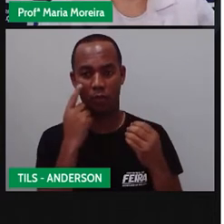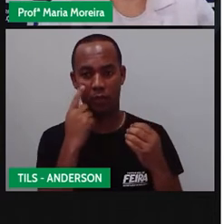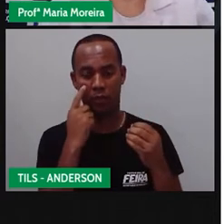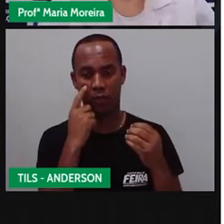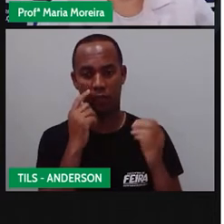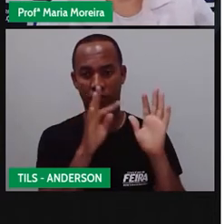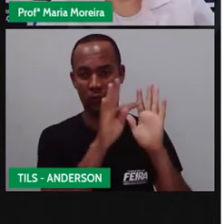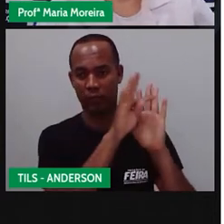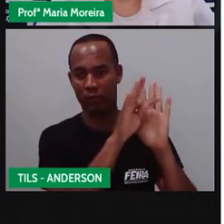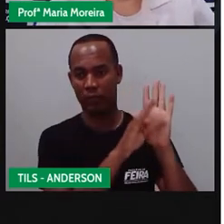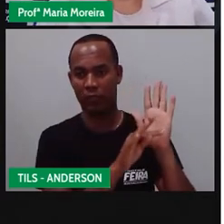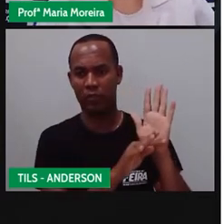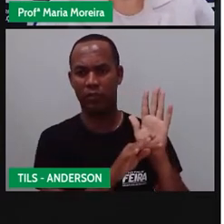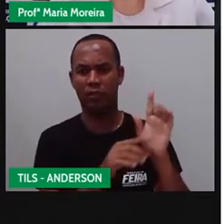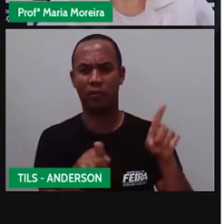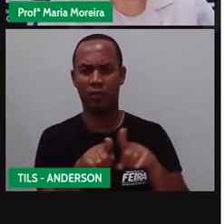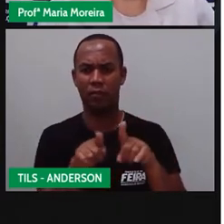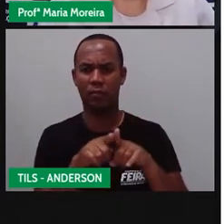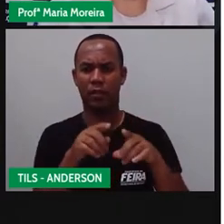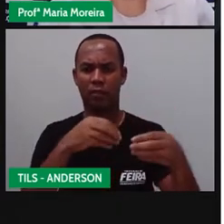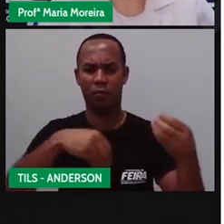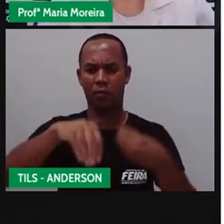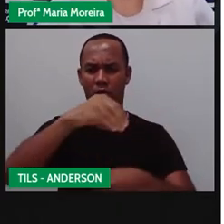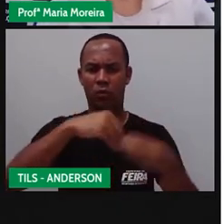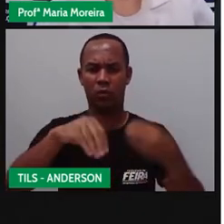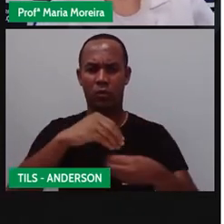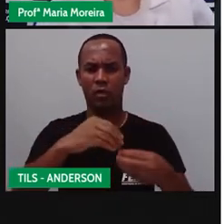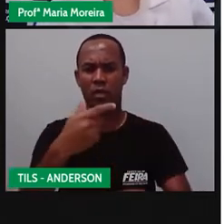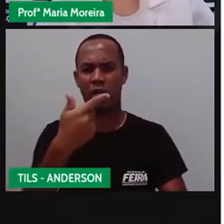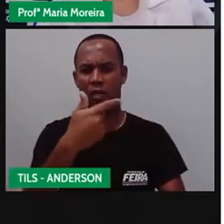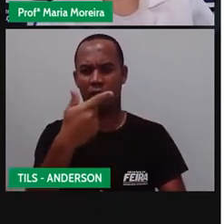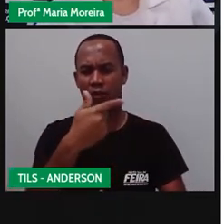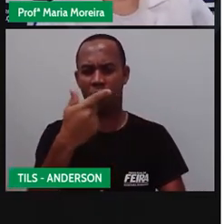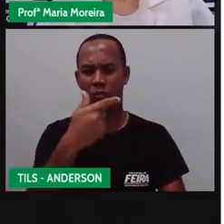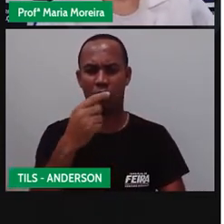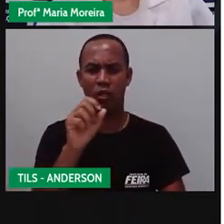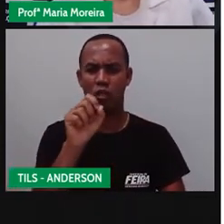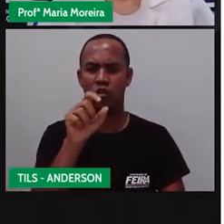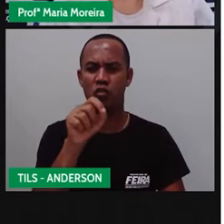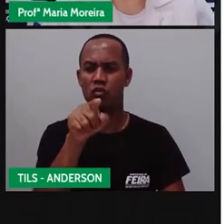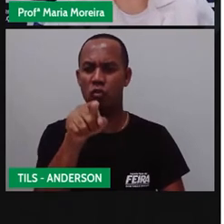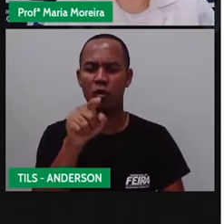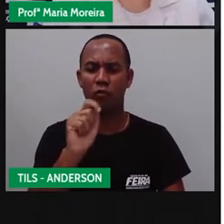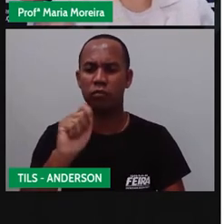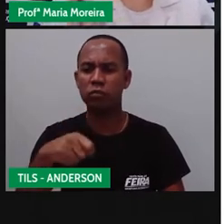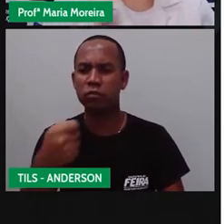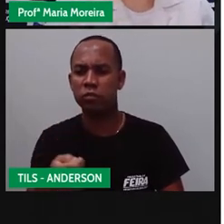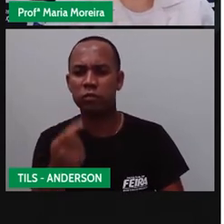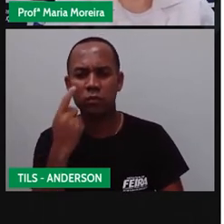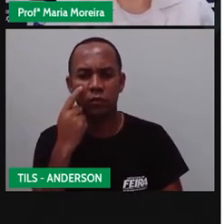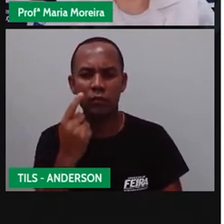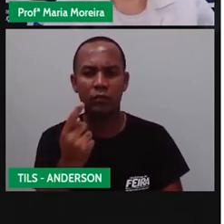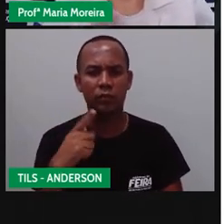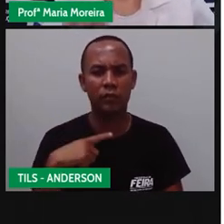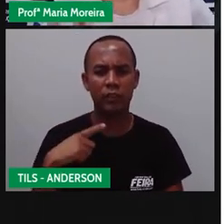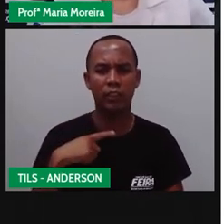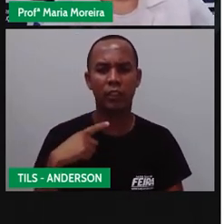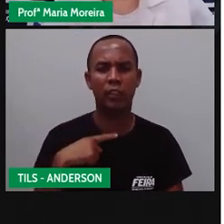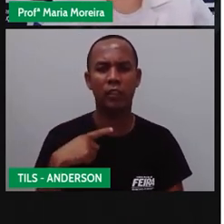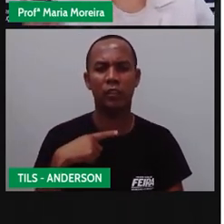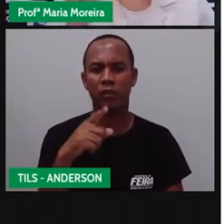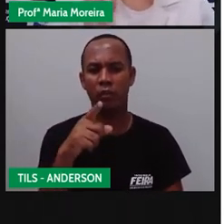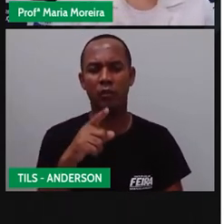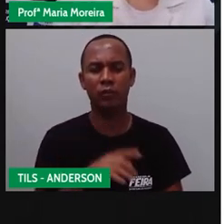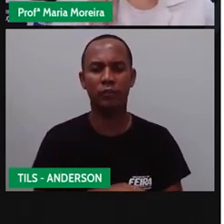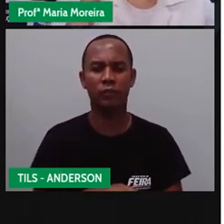aqueles que misturam as duas, né? Nesse contexto, apresentam o A linguagem mista. E aí você tem os dois. A linguagem verbal